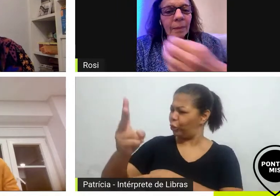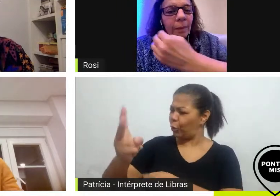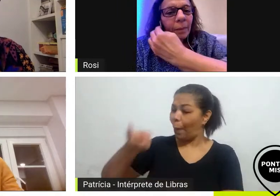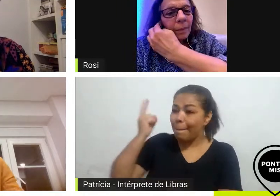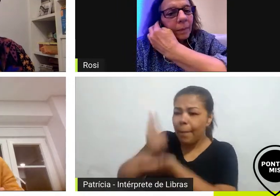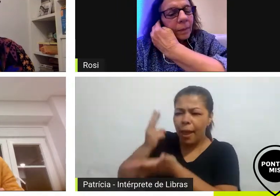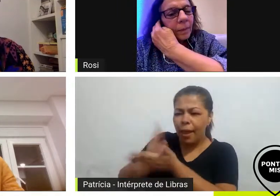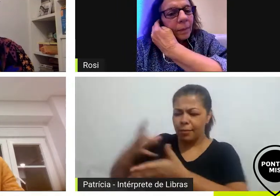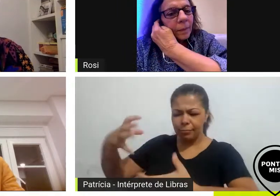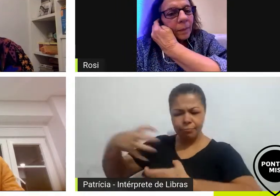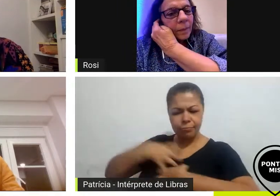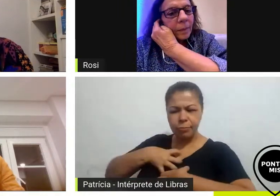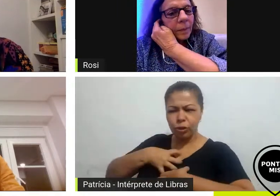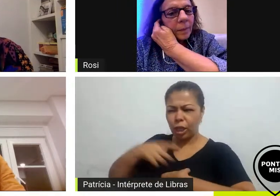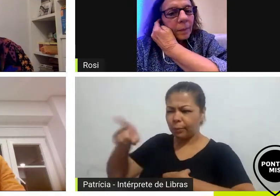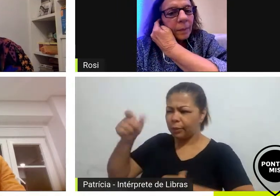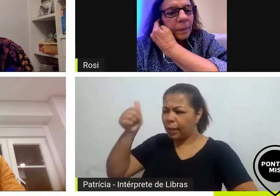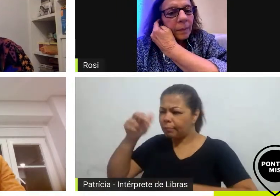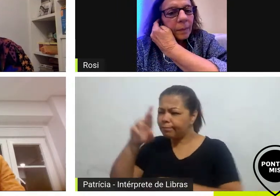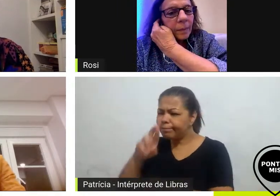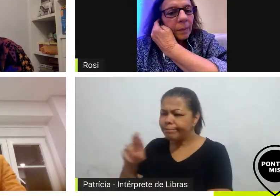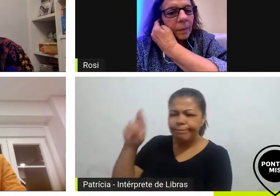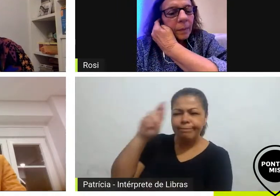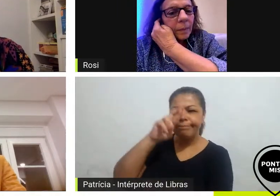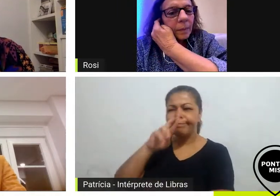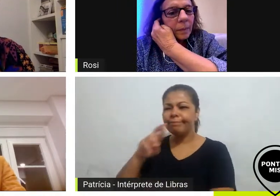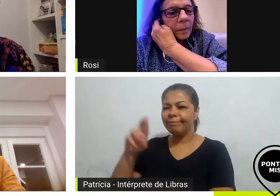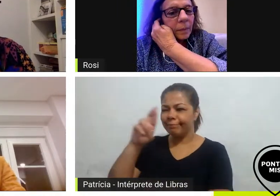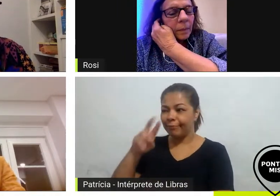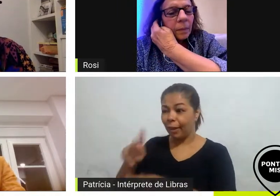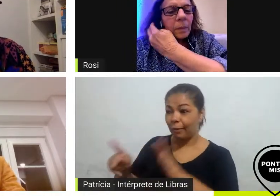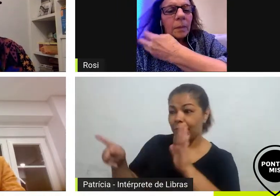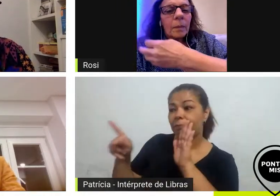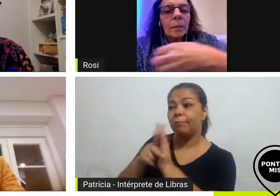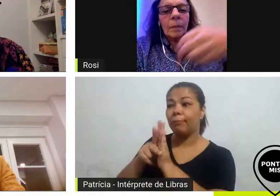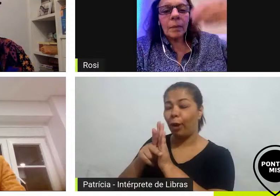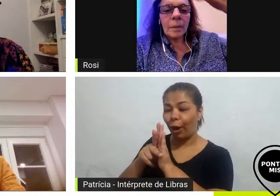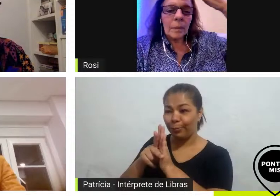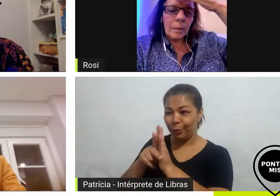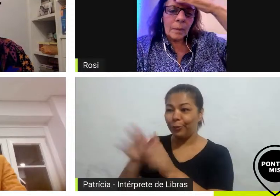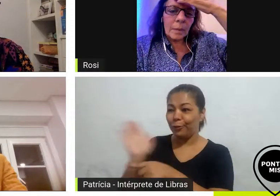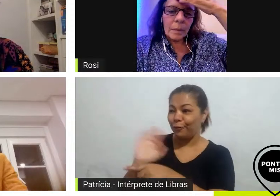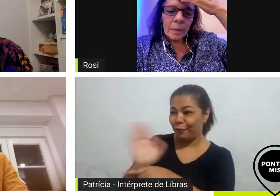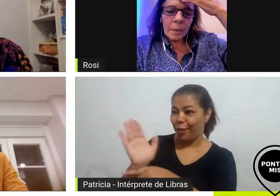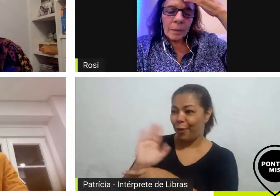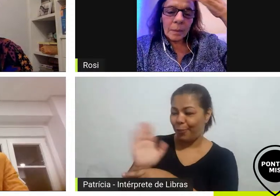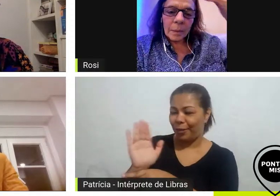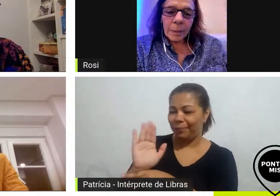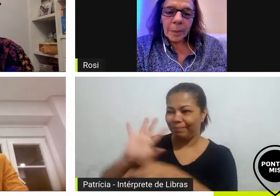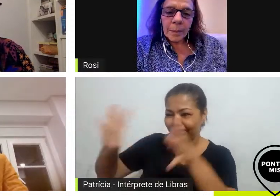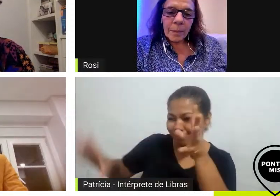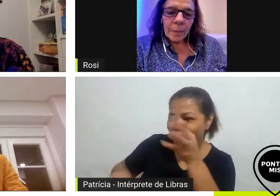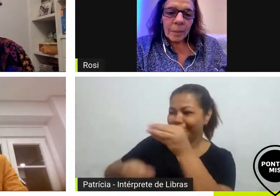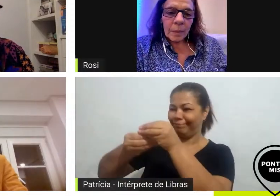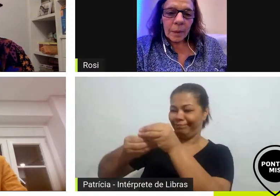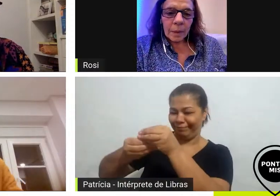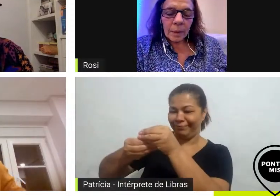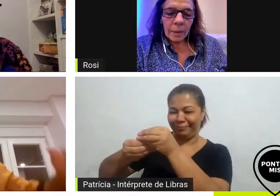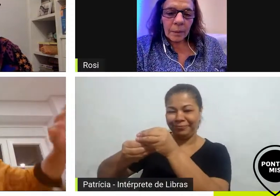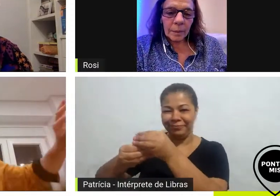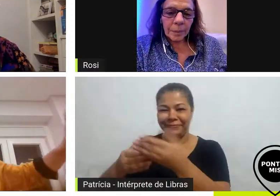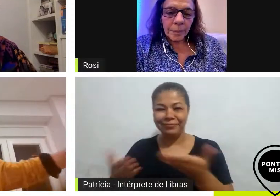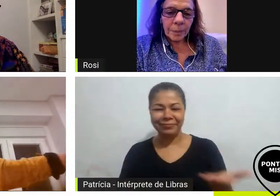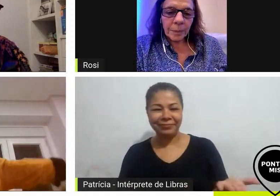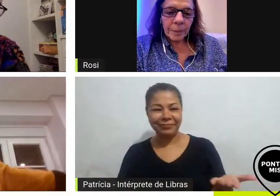que você olhe exclusivamente para a dramaturgia nessa história até o Alan Fresno reforçou falou